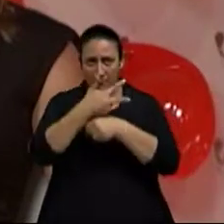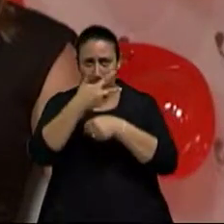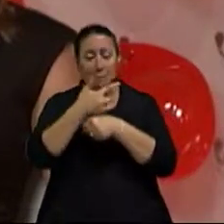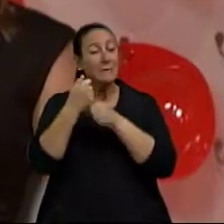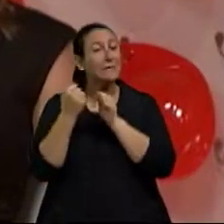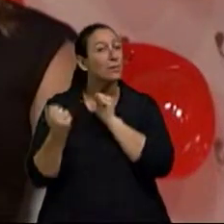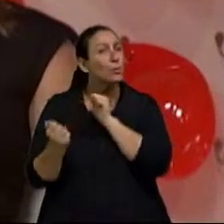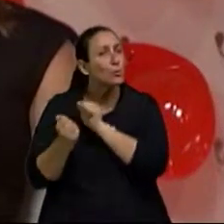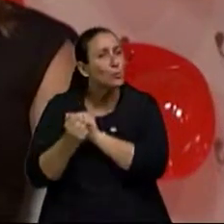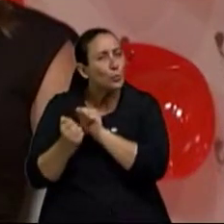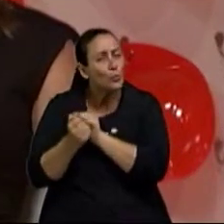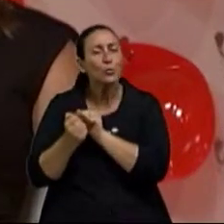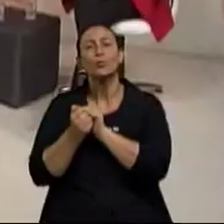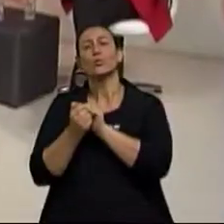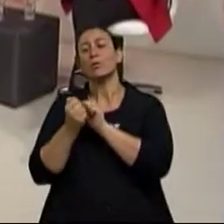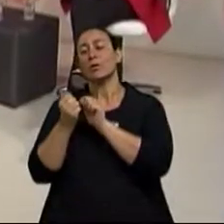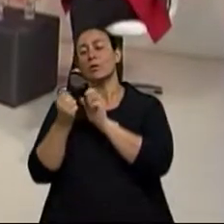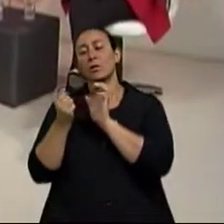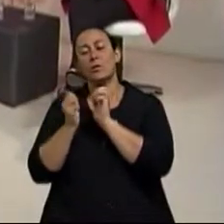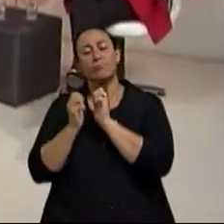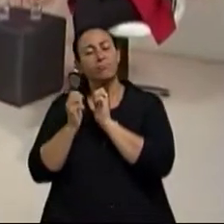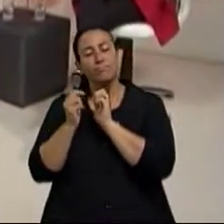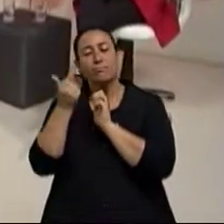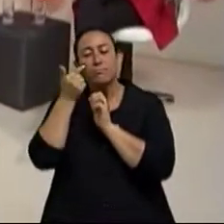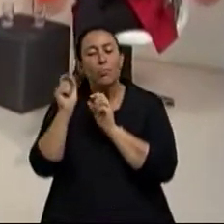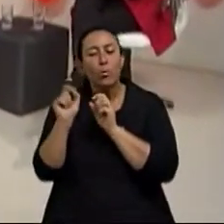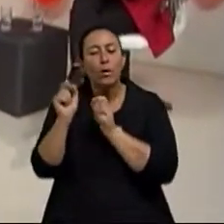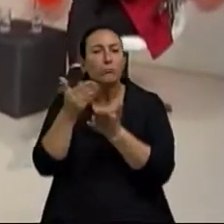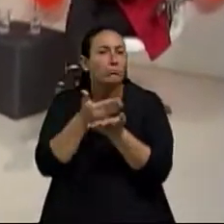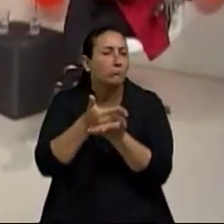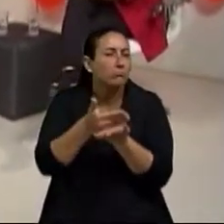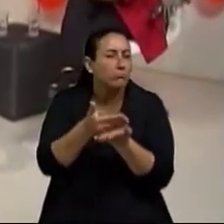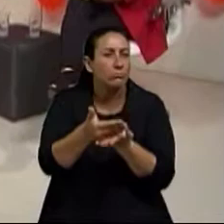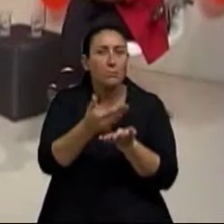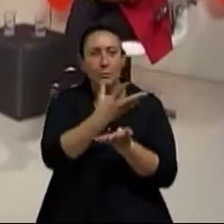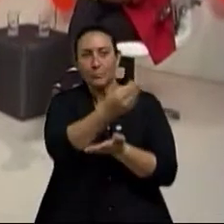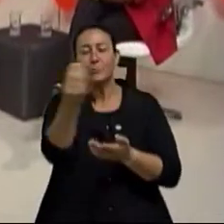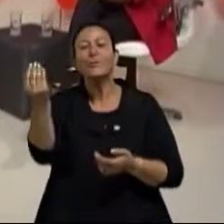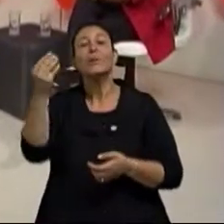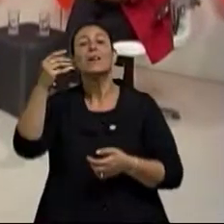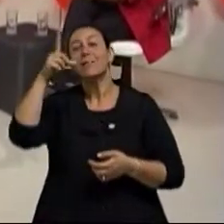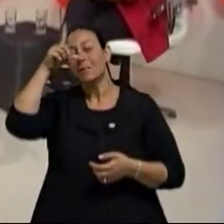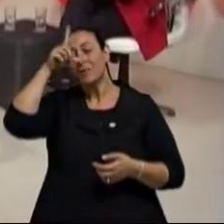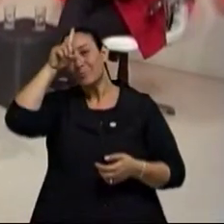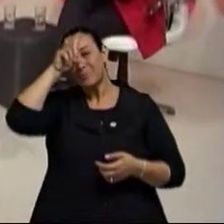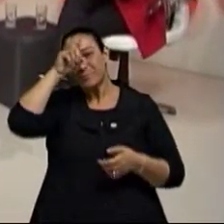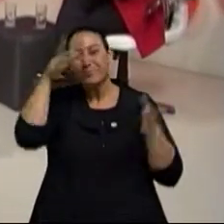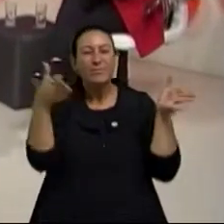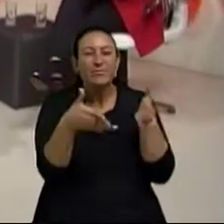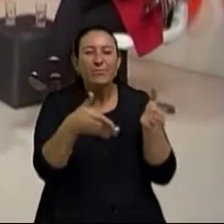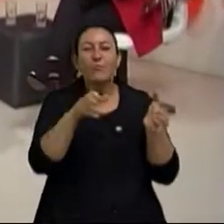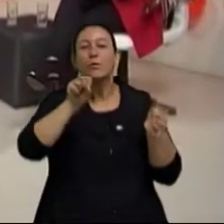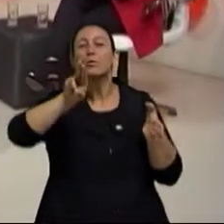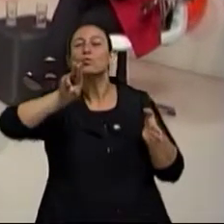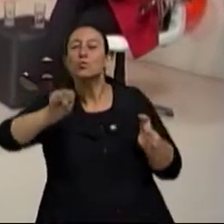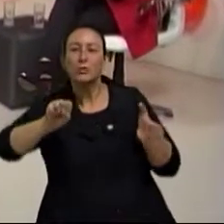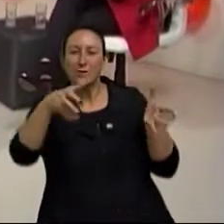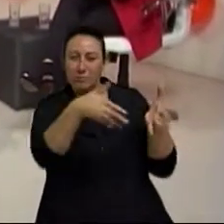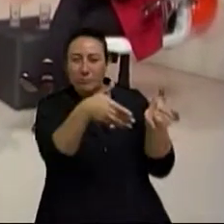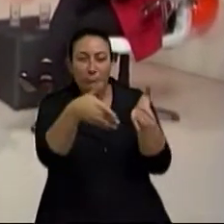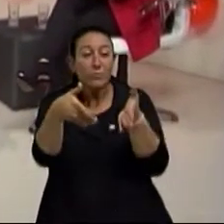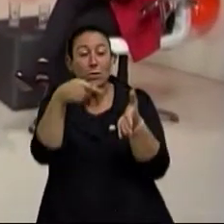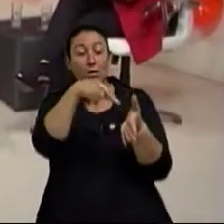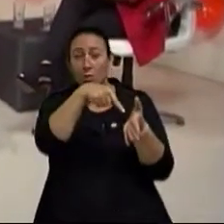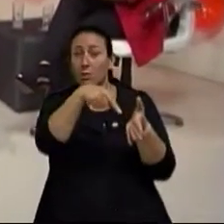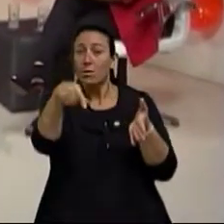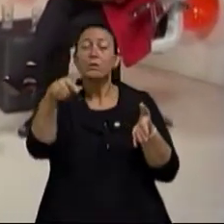acompanhamento. Na atenção primária também, nos postos de saúde, nós temos uma unidade básica de saúde, de